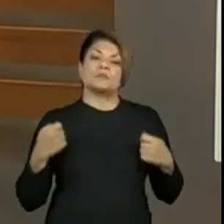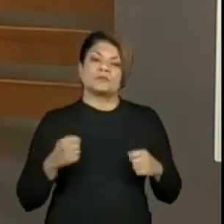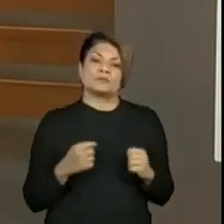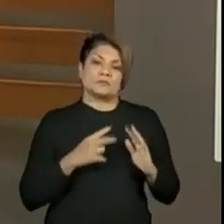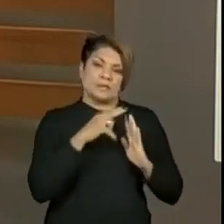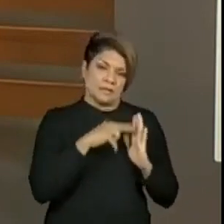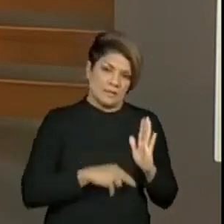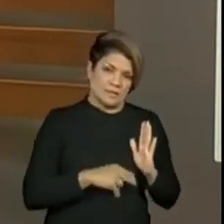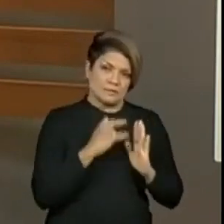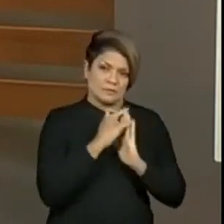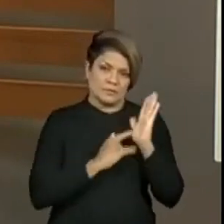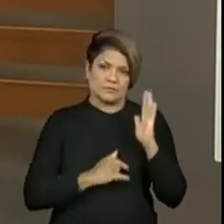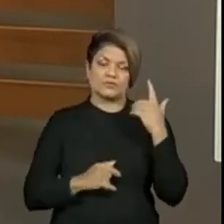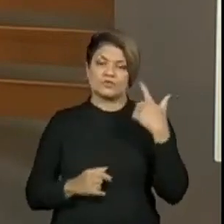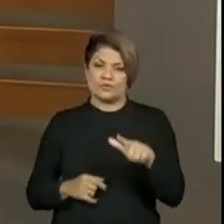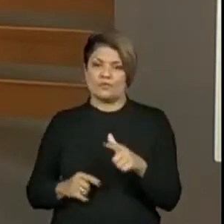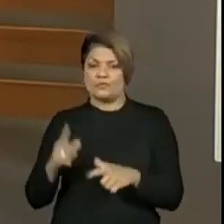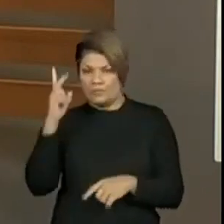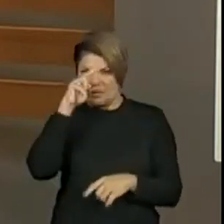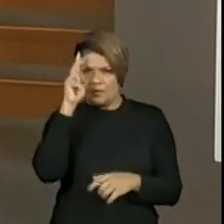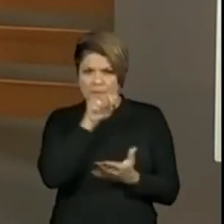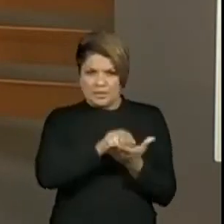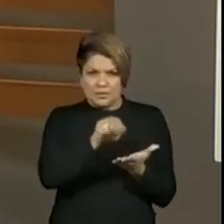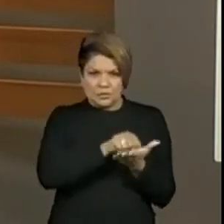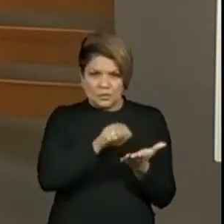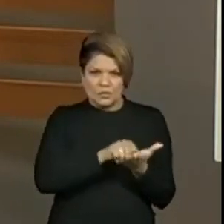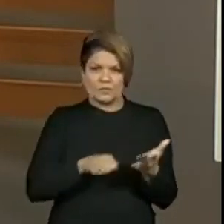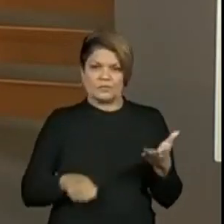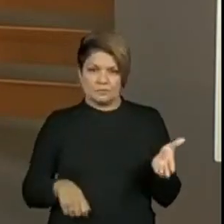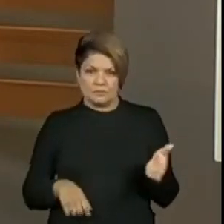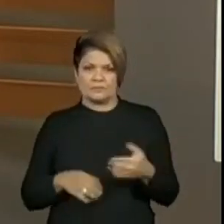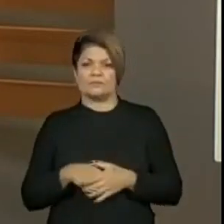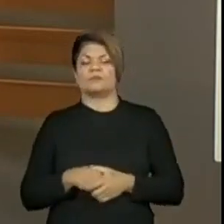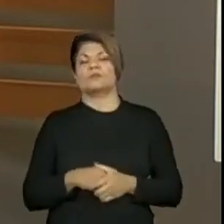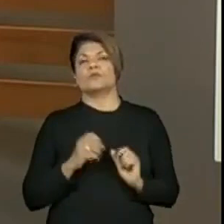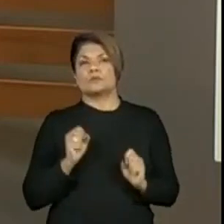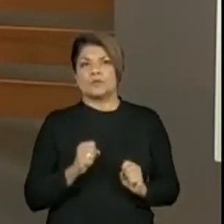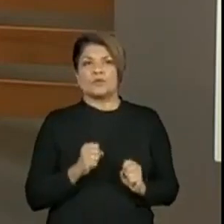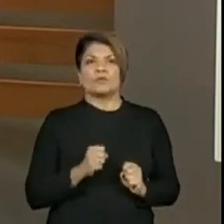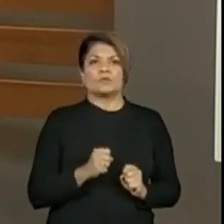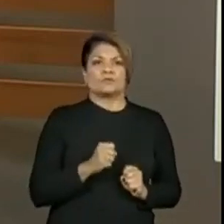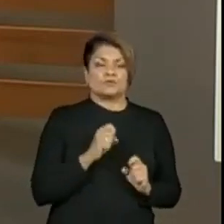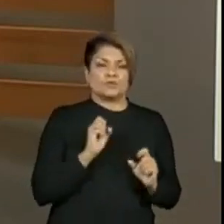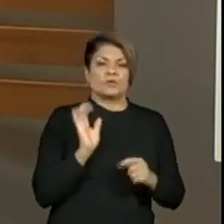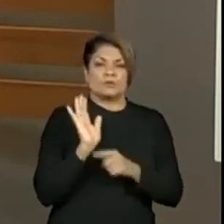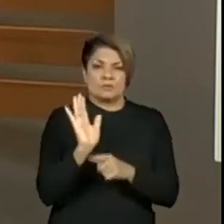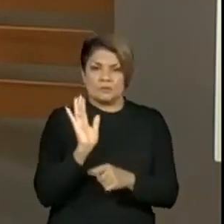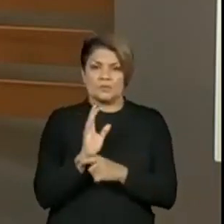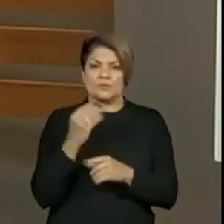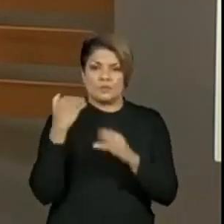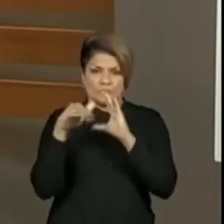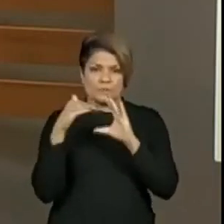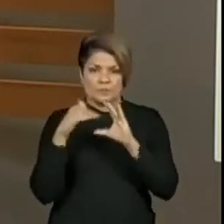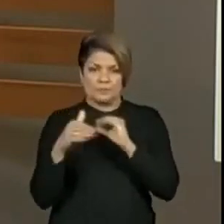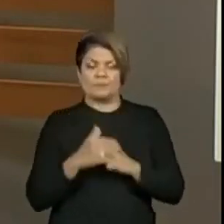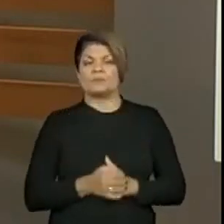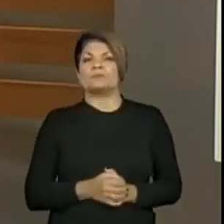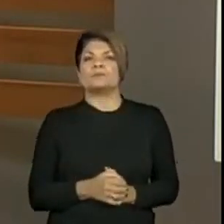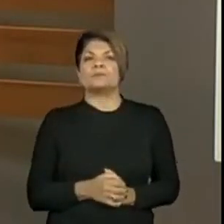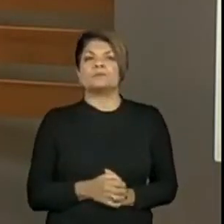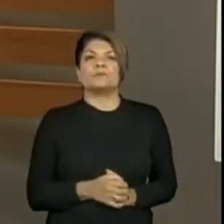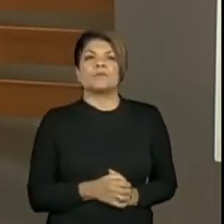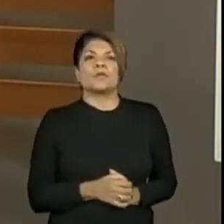novamente. Quem anotou, lembra que eu falei? Anota. Pode ter anotado, contribua, participe. O professor sempre está junto.